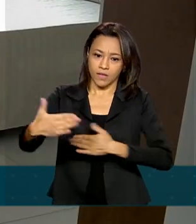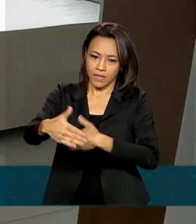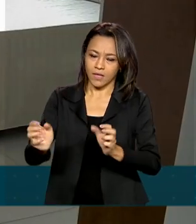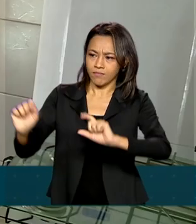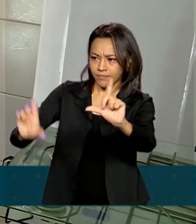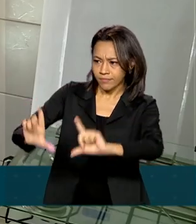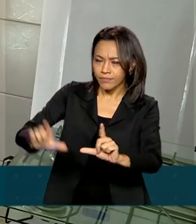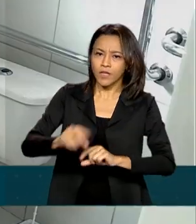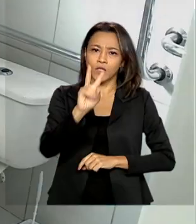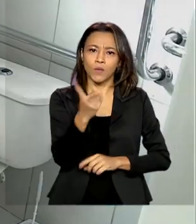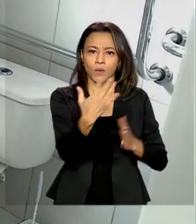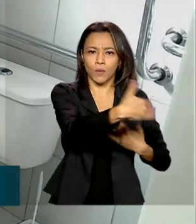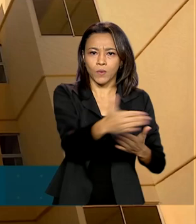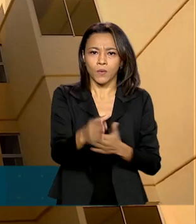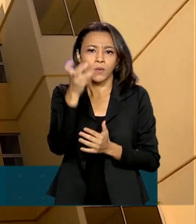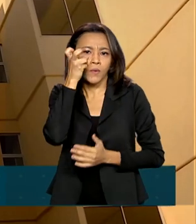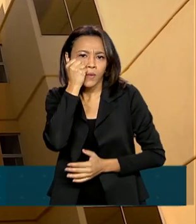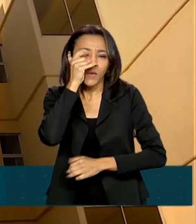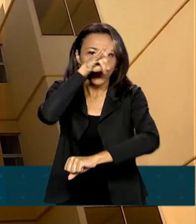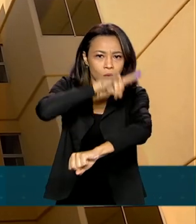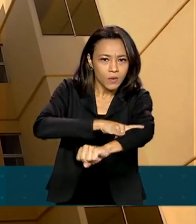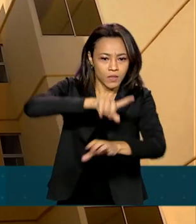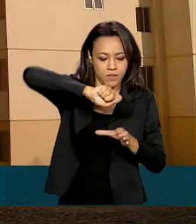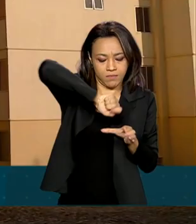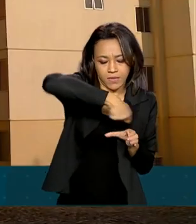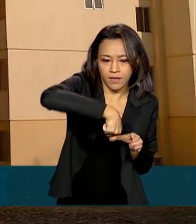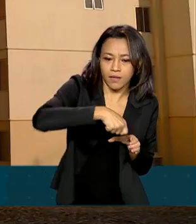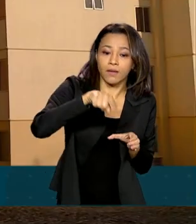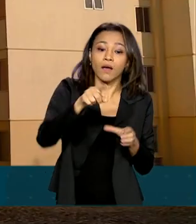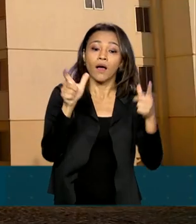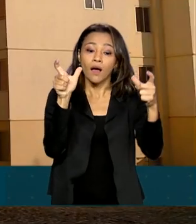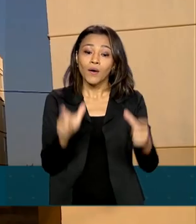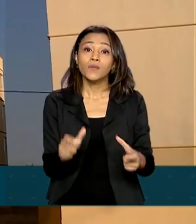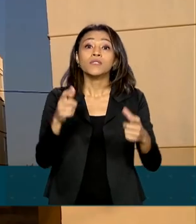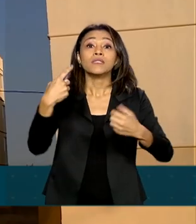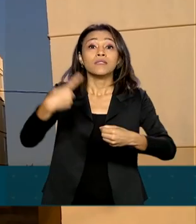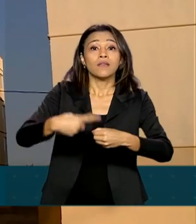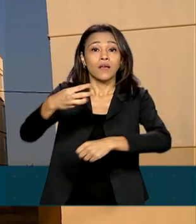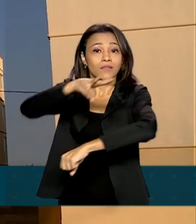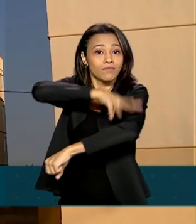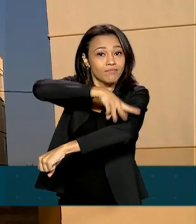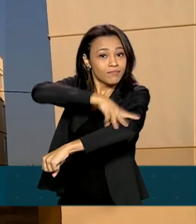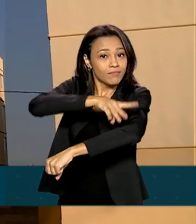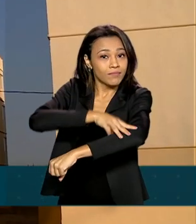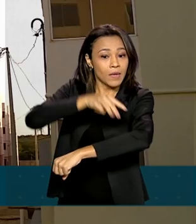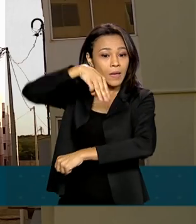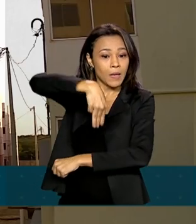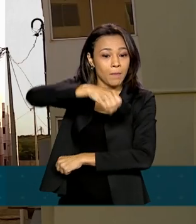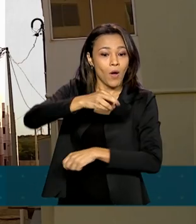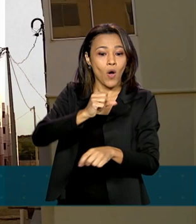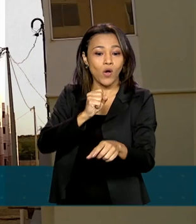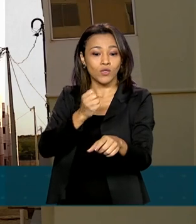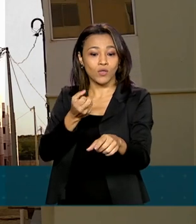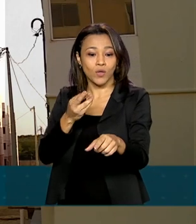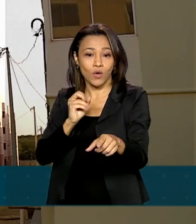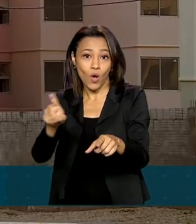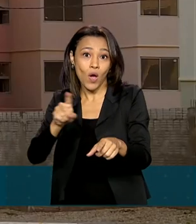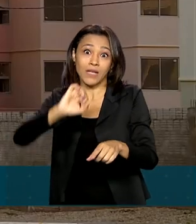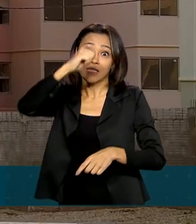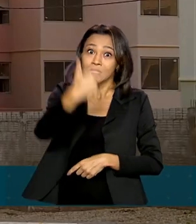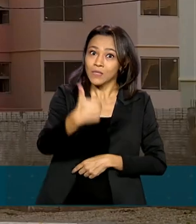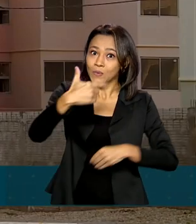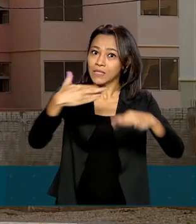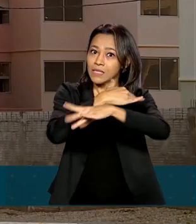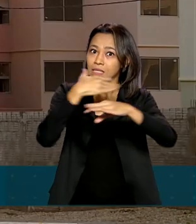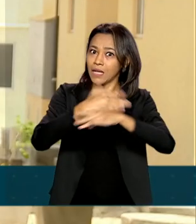dois quartos, cozinha e banheiro. O conjunto habitacional fica em Mossoró, a segunda maior cidade do Rio Grande do Norte, com quase